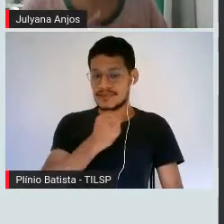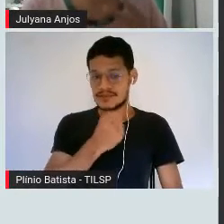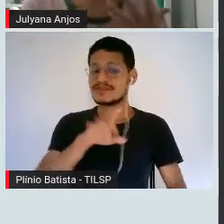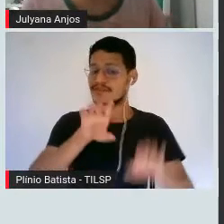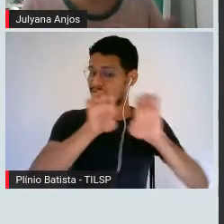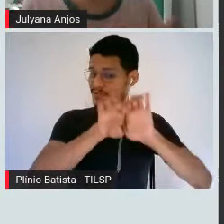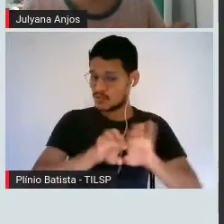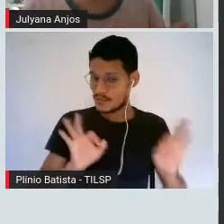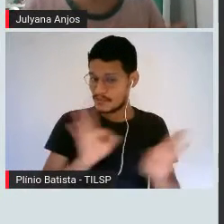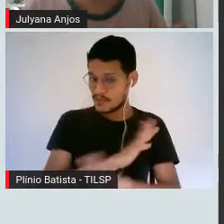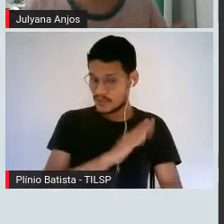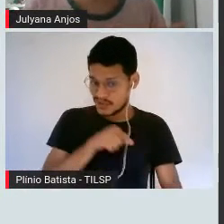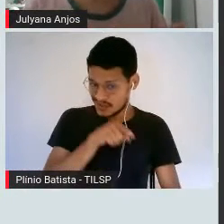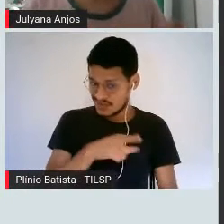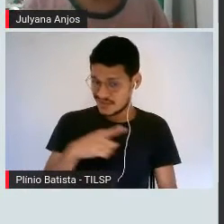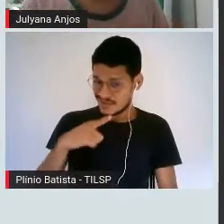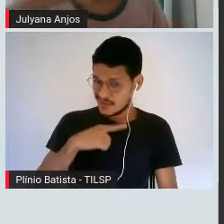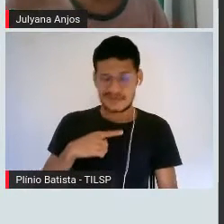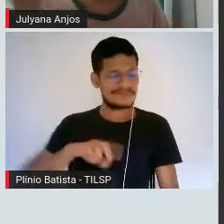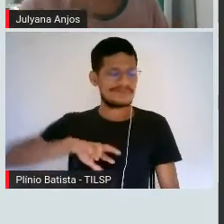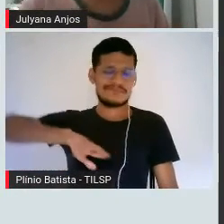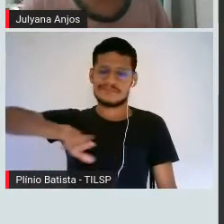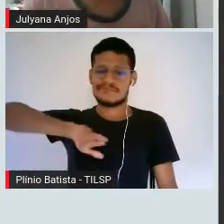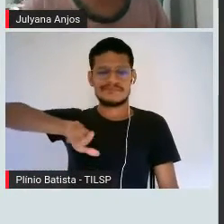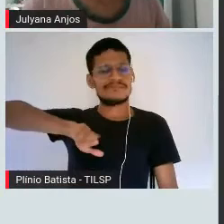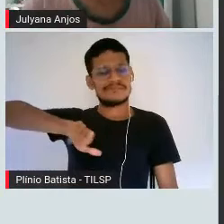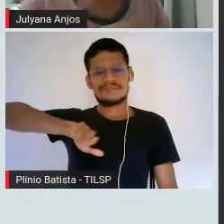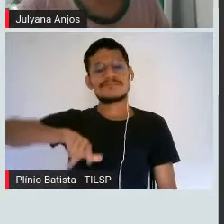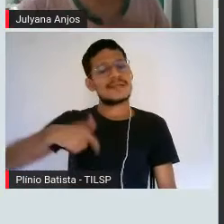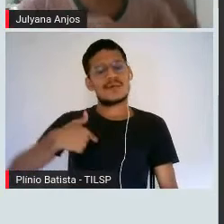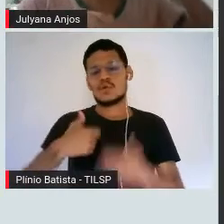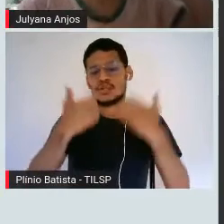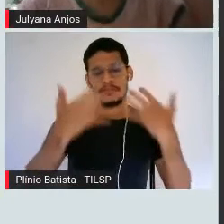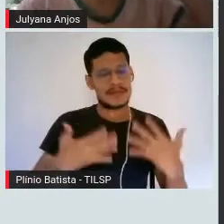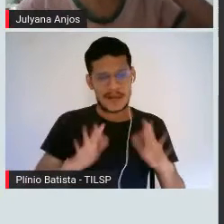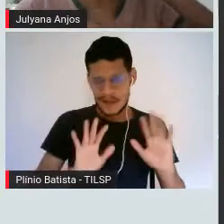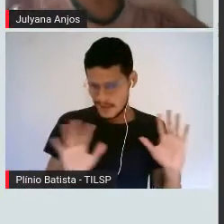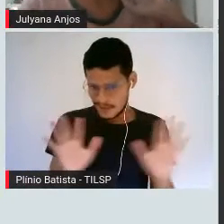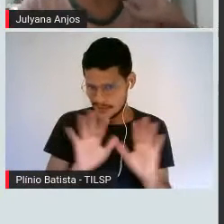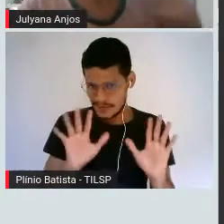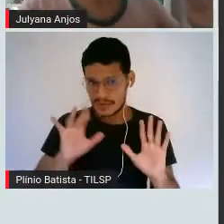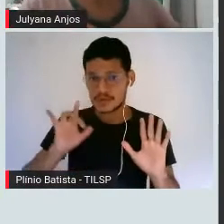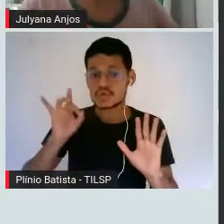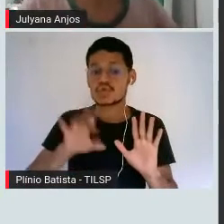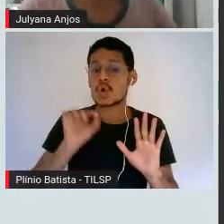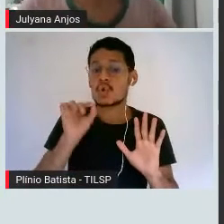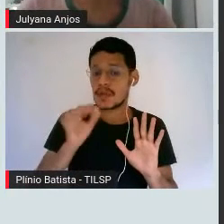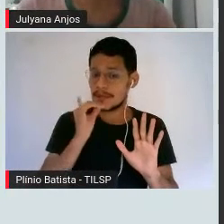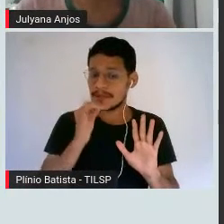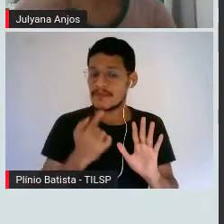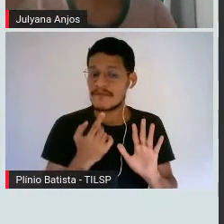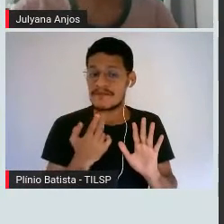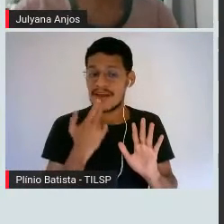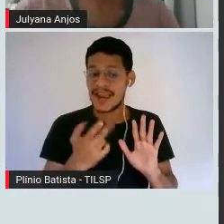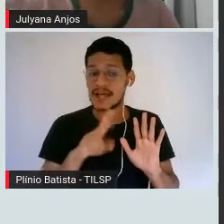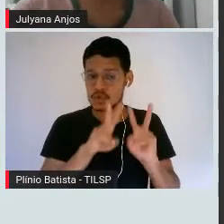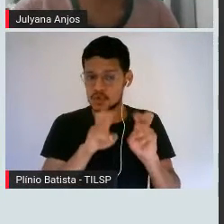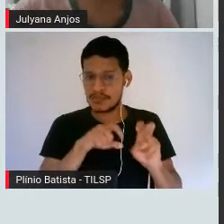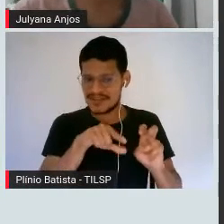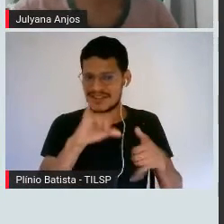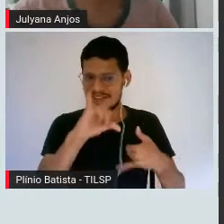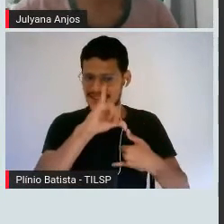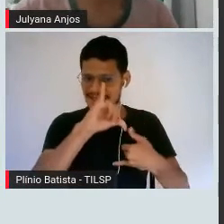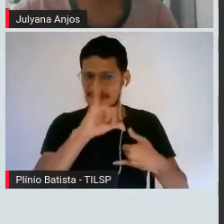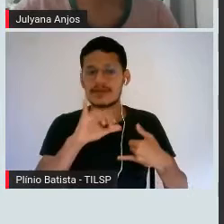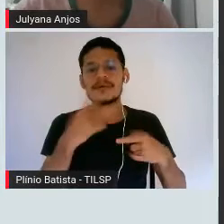definida, essa estrutura química muito bem definida. E eu não vou falar sobre isso, só vou citar porque está aqui, tá? Então, a gente tem ácidos